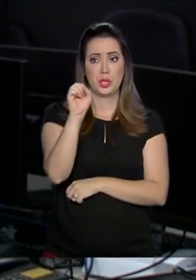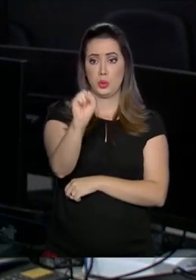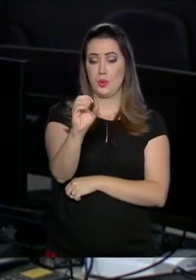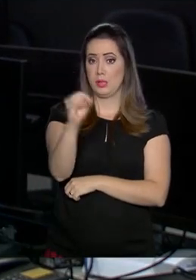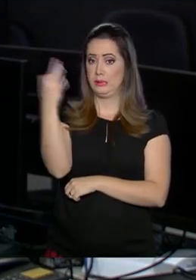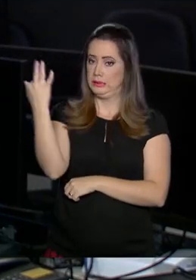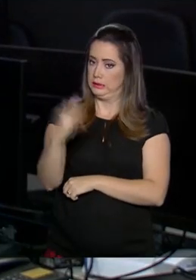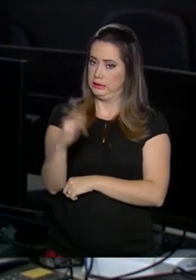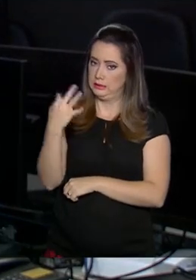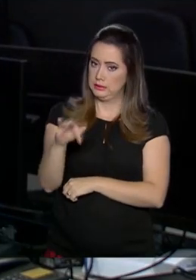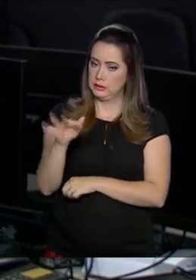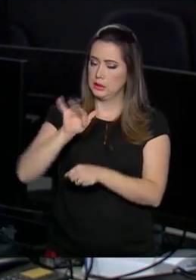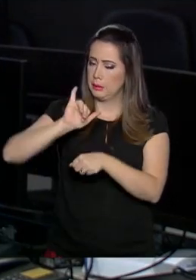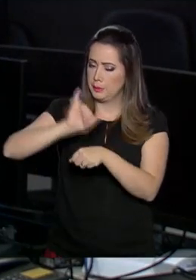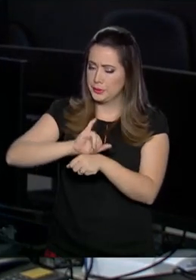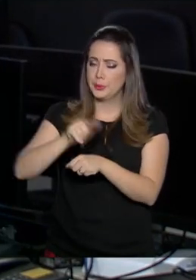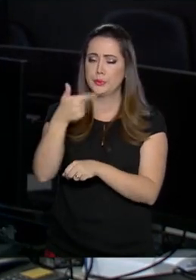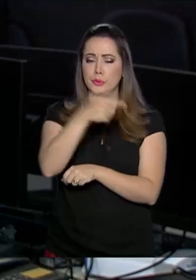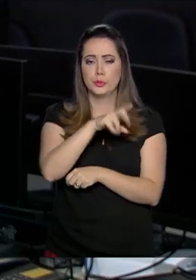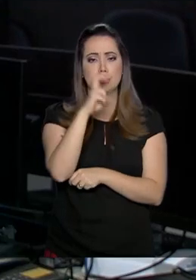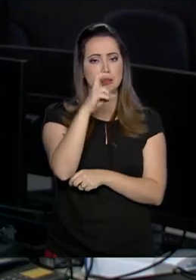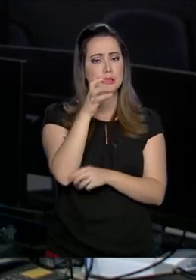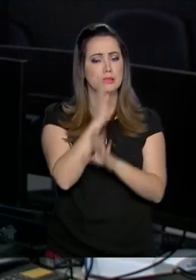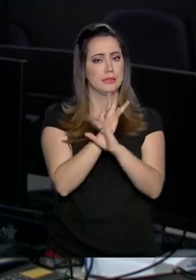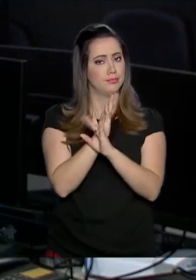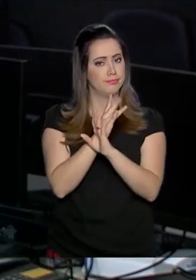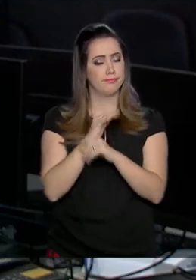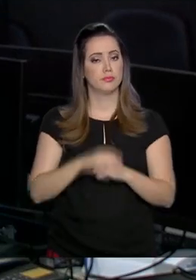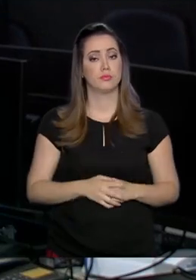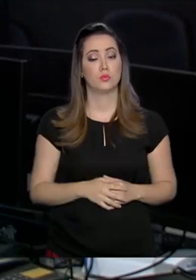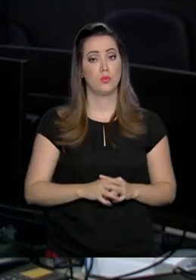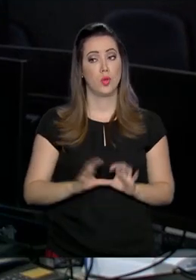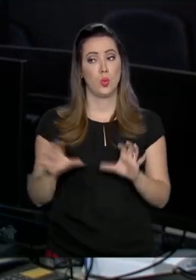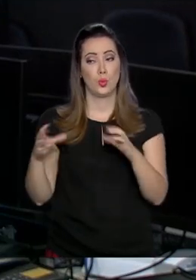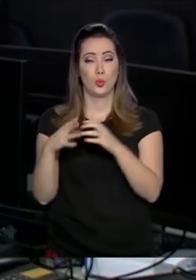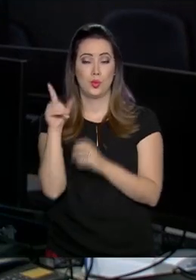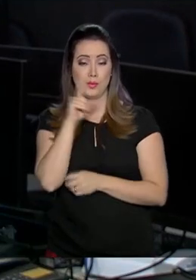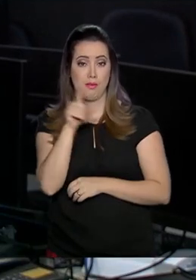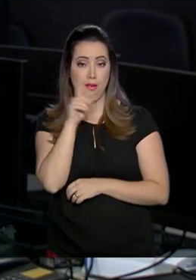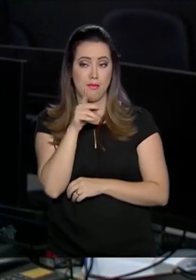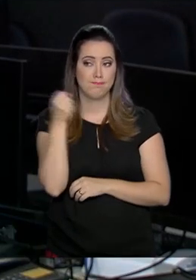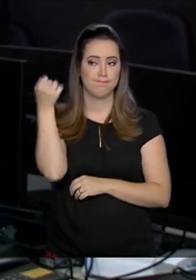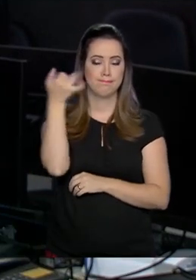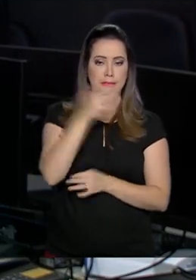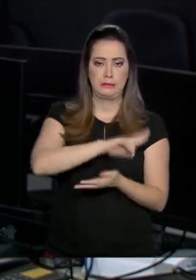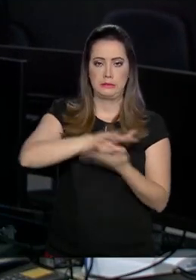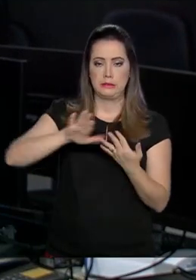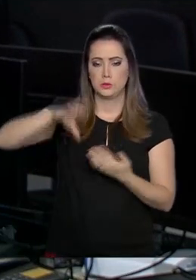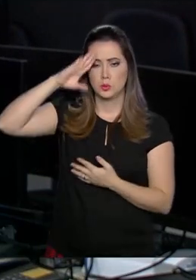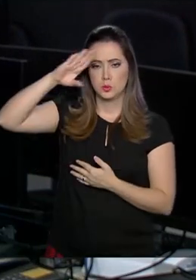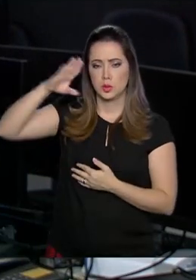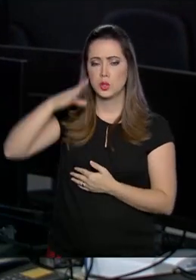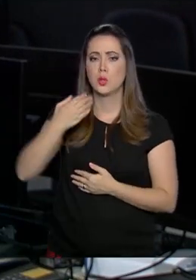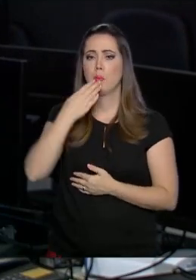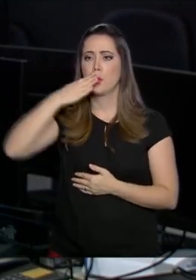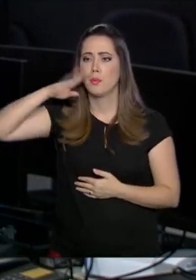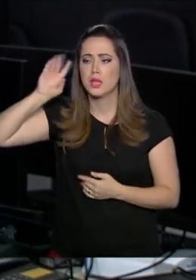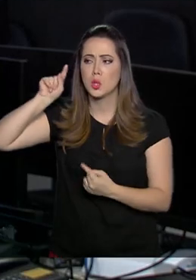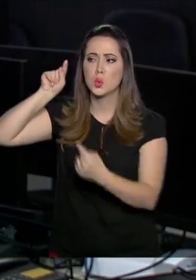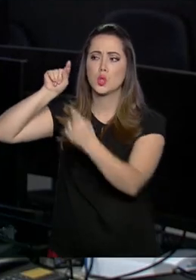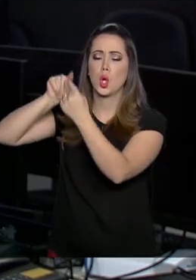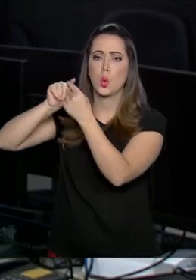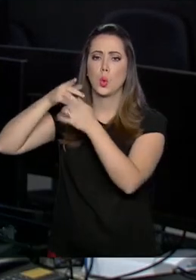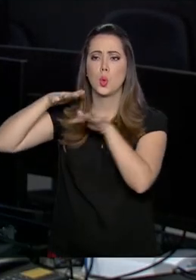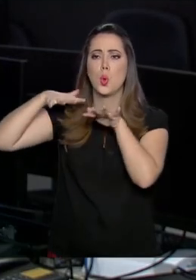em Caracas e cinco outras cidades. Fontes norte-americanas explicam que vários militares que prometeram aderir à rebelião,